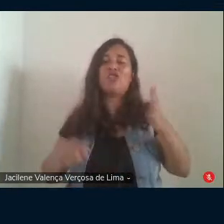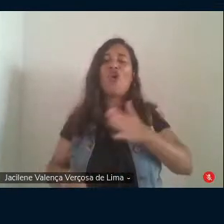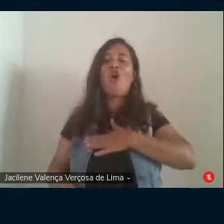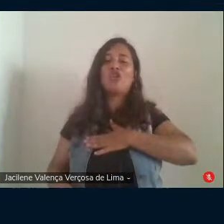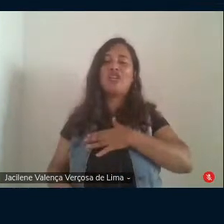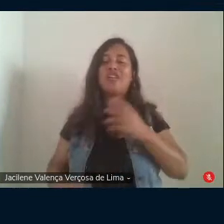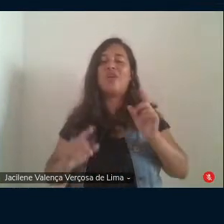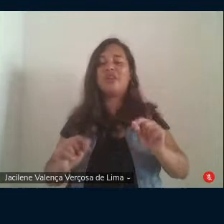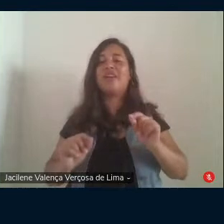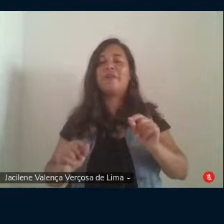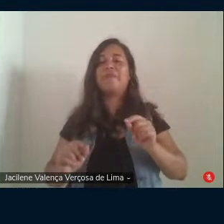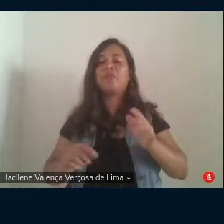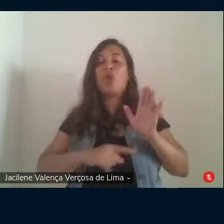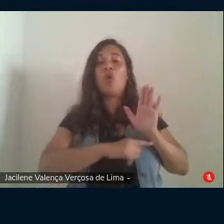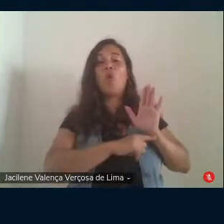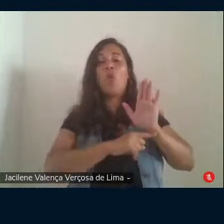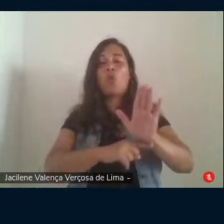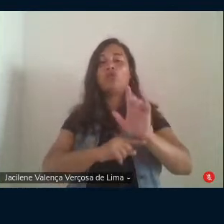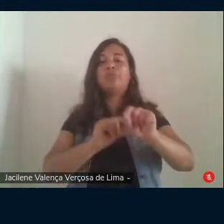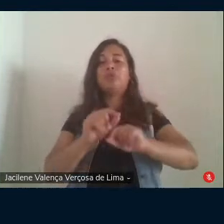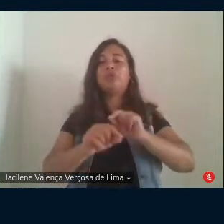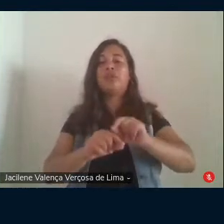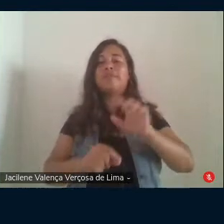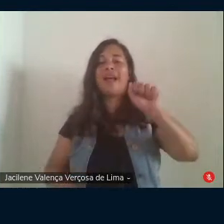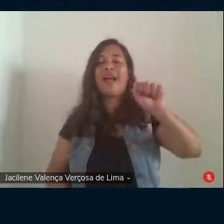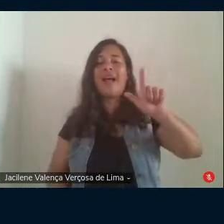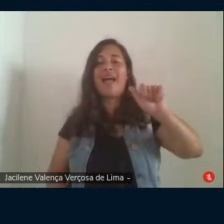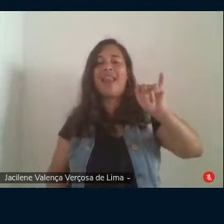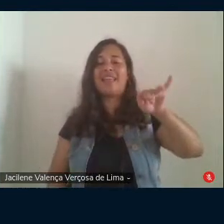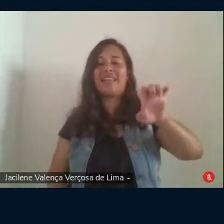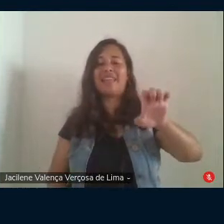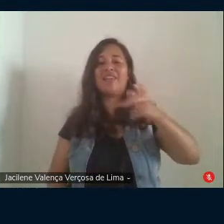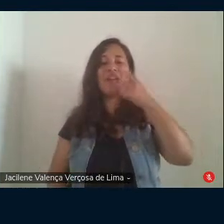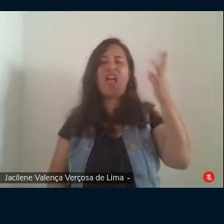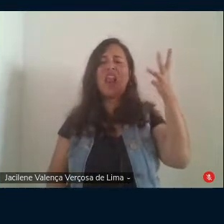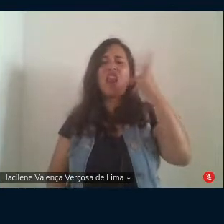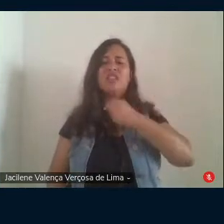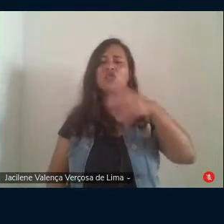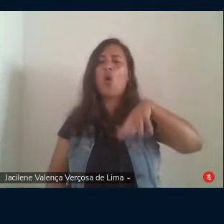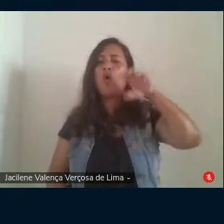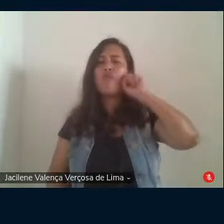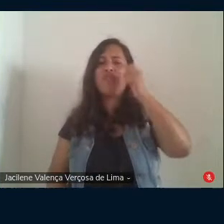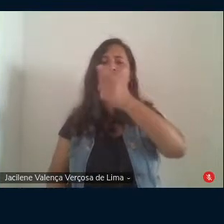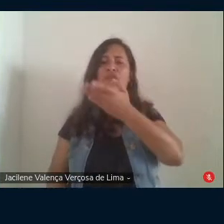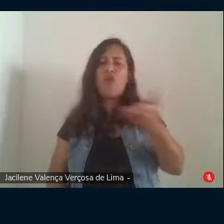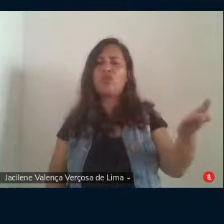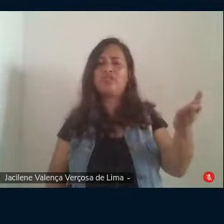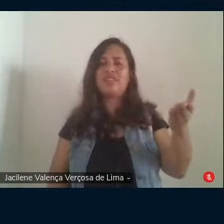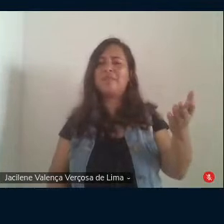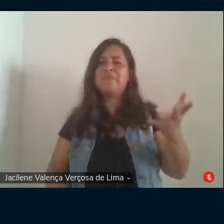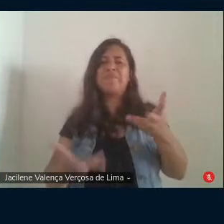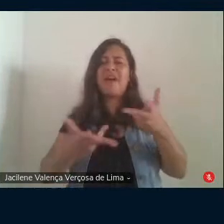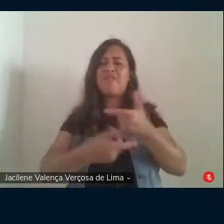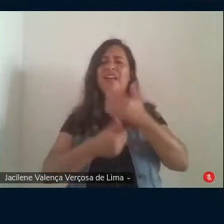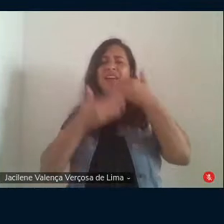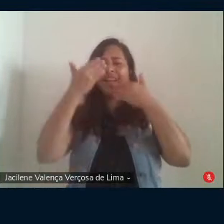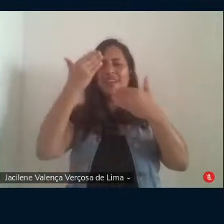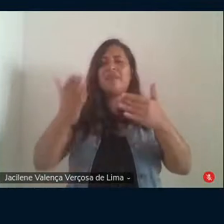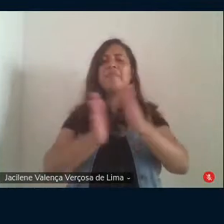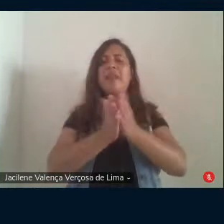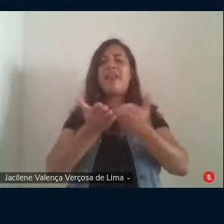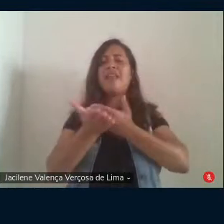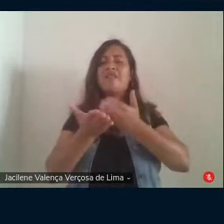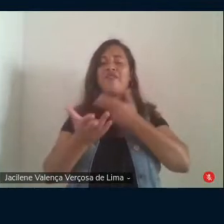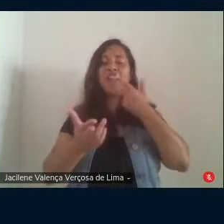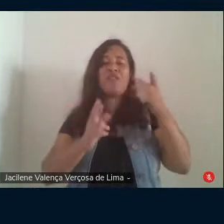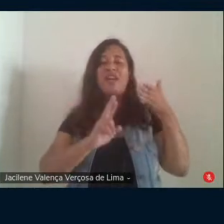trazer aqui uma contribuição da Aline Mioto que diz lindíssimo ouvir vocês é maravilhoso gratidão pelos livros ainda fazendo referência